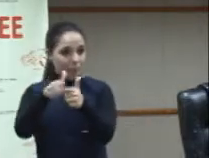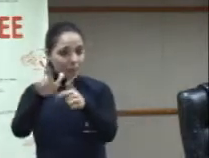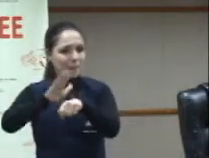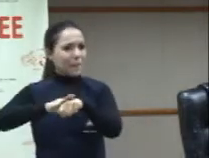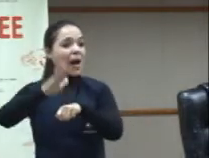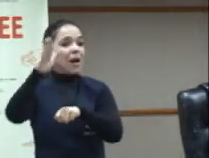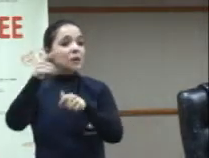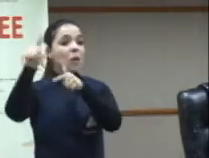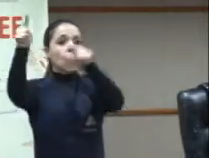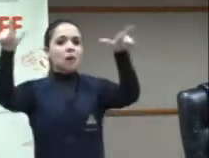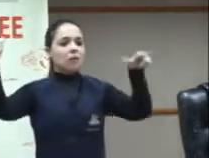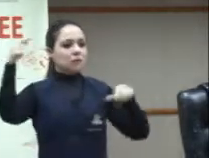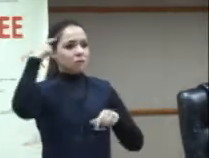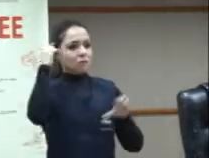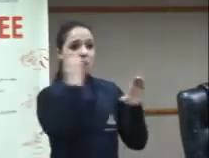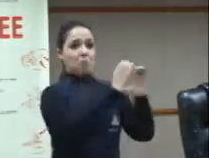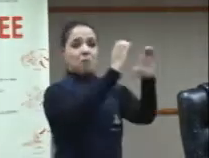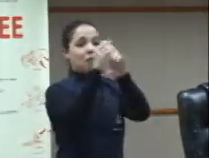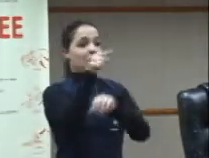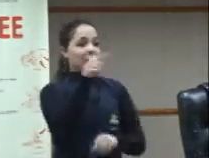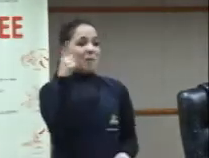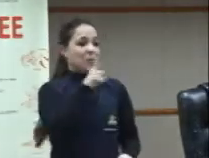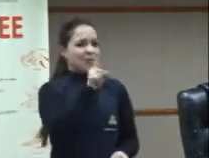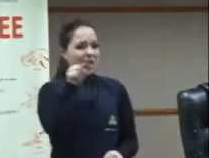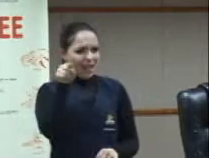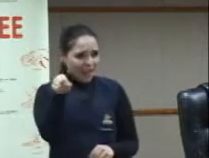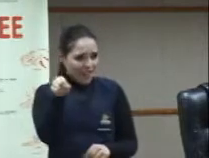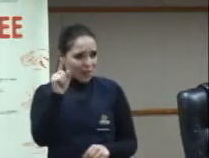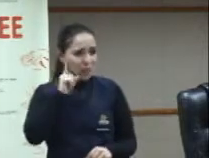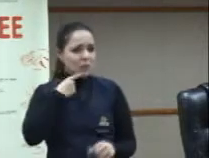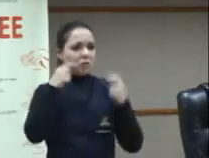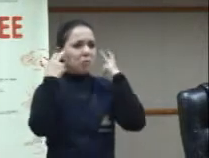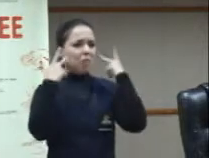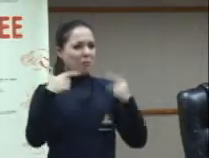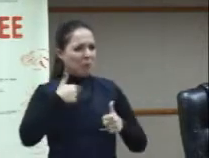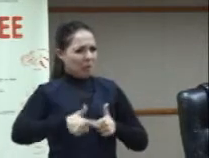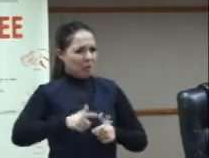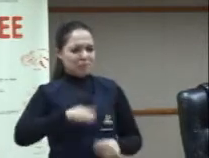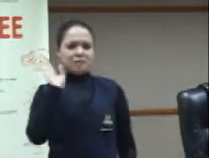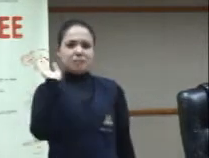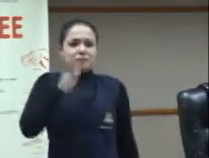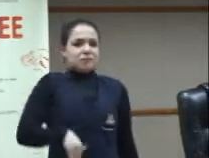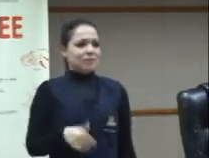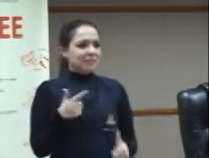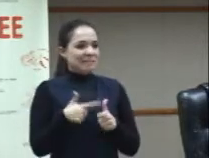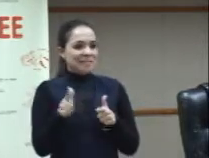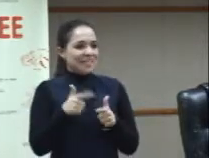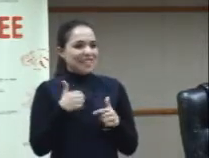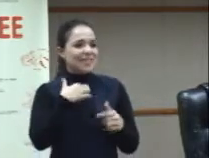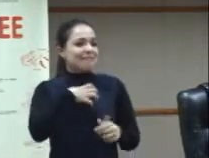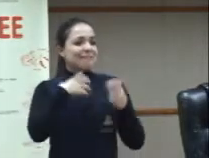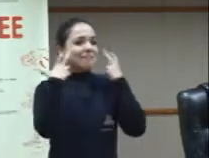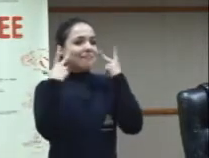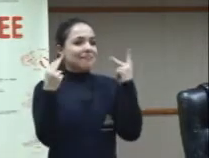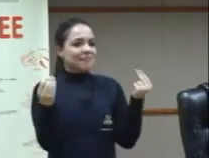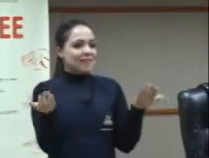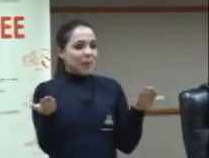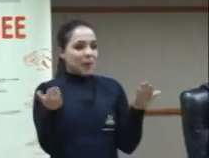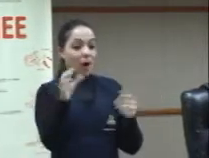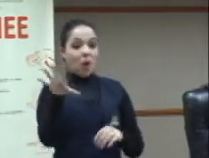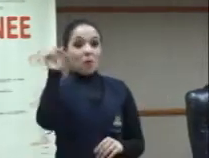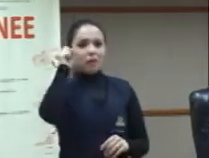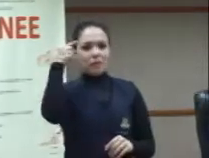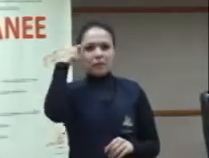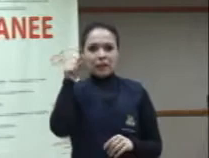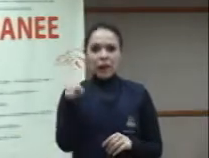mais problema dos outros do que dele. Quem mais se incomoda com a surdez dele são os não surdos. e não os próprios surdos.